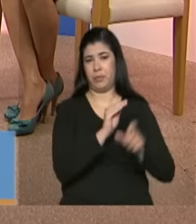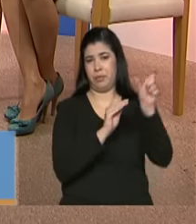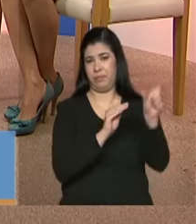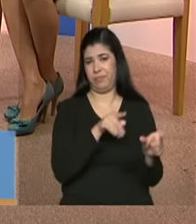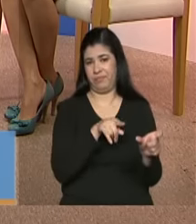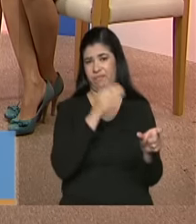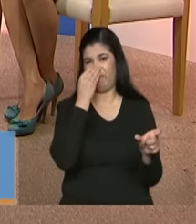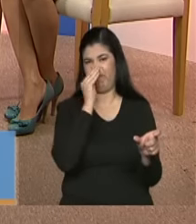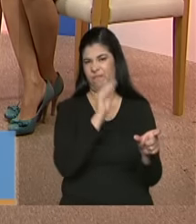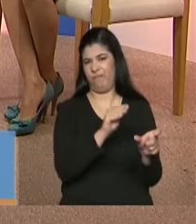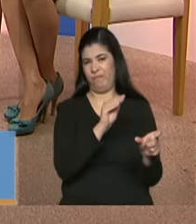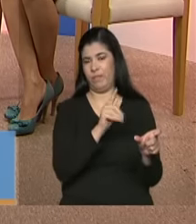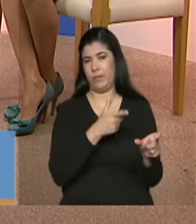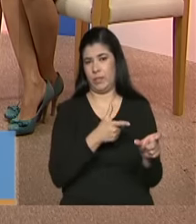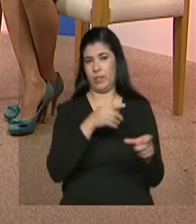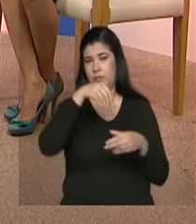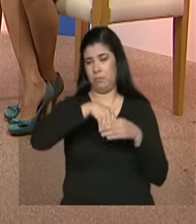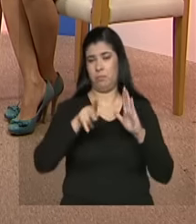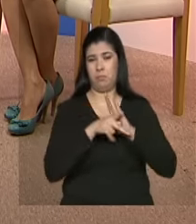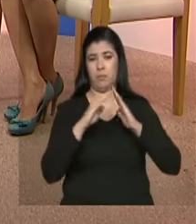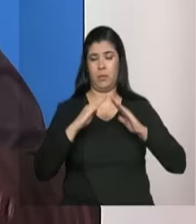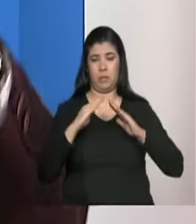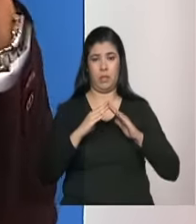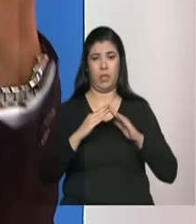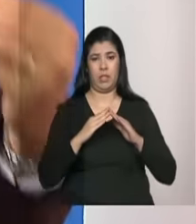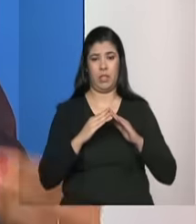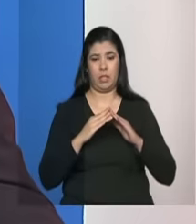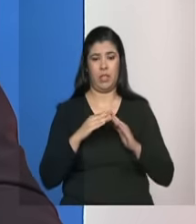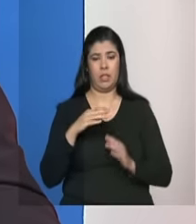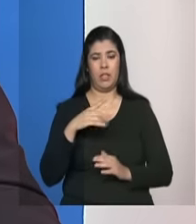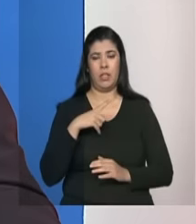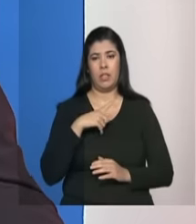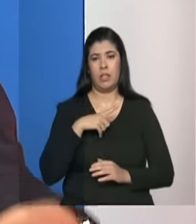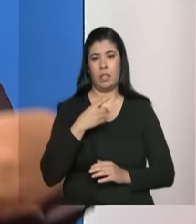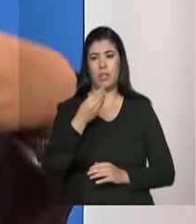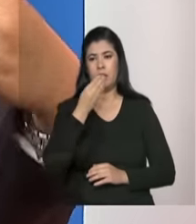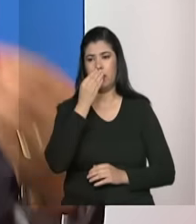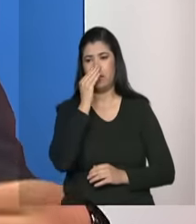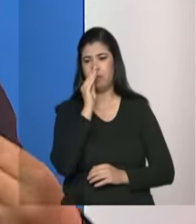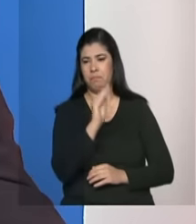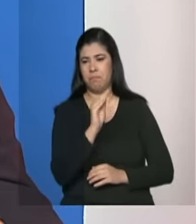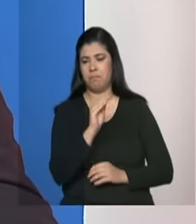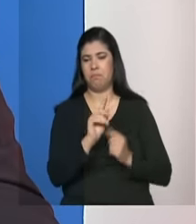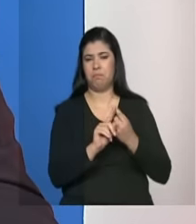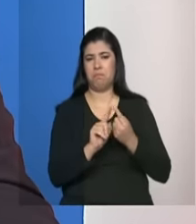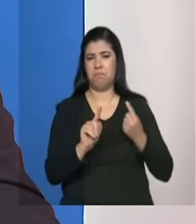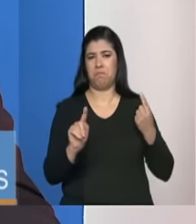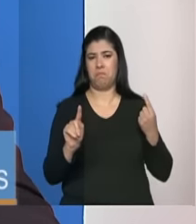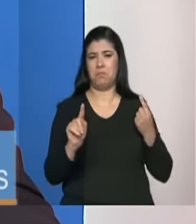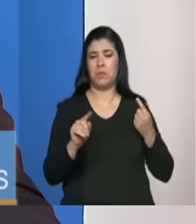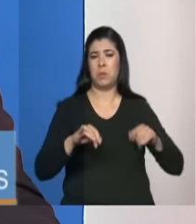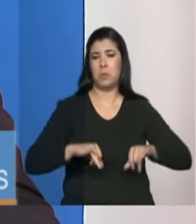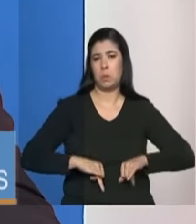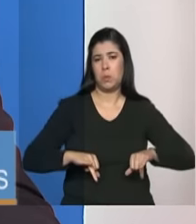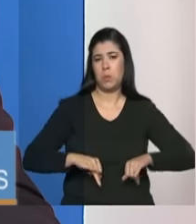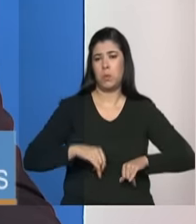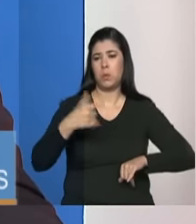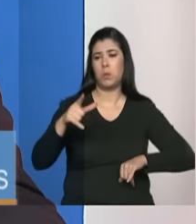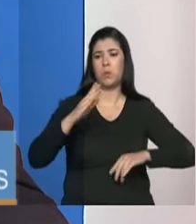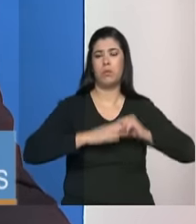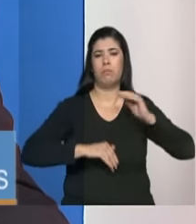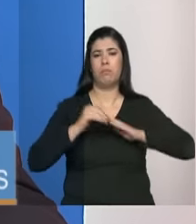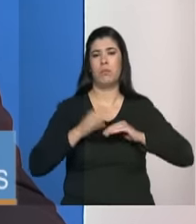abandono dentro do domicílio onde a pessoa ela pode estar em situação de isolamento e ela pode estar sofrendo outras violências